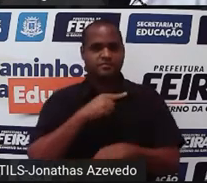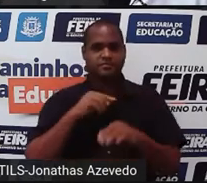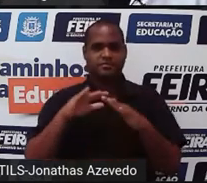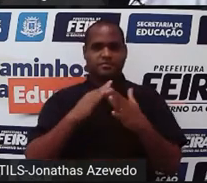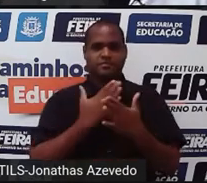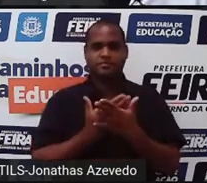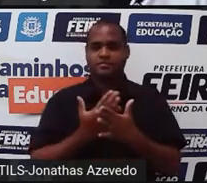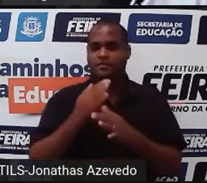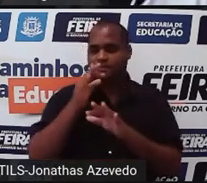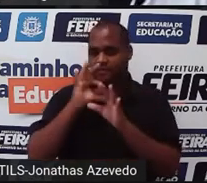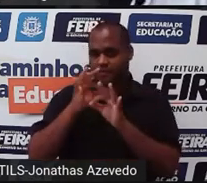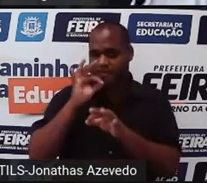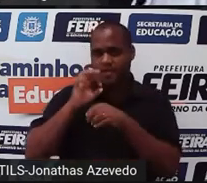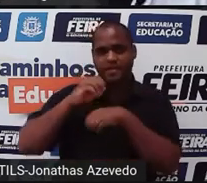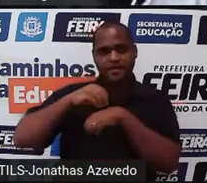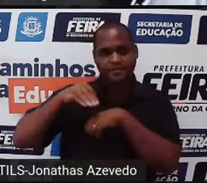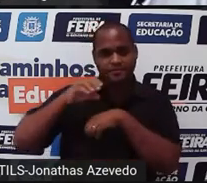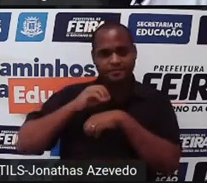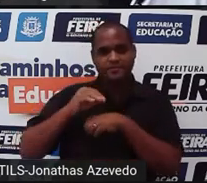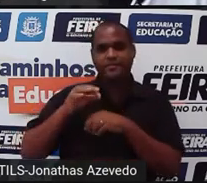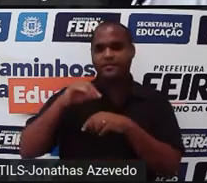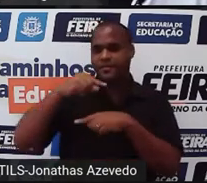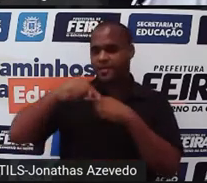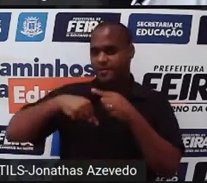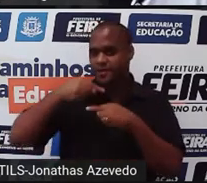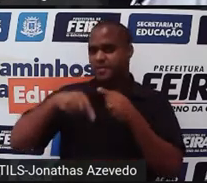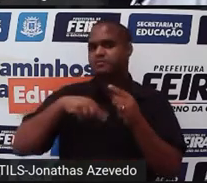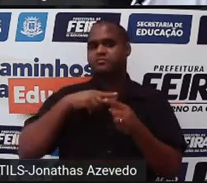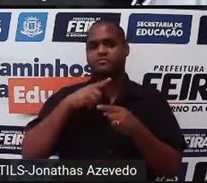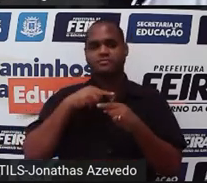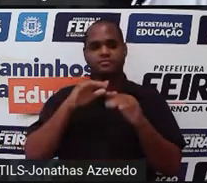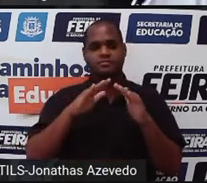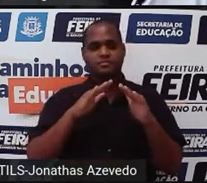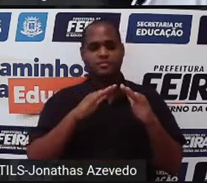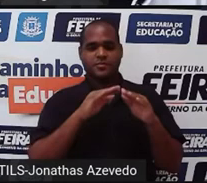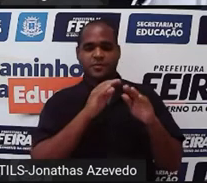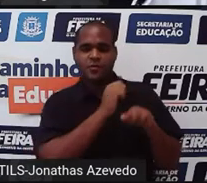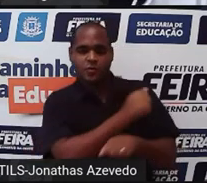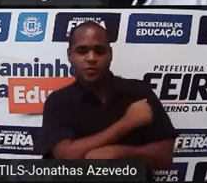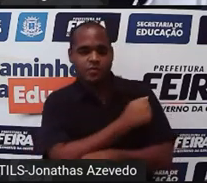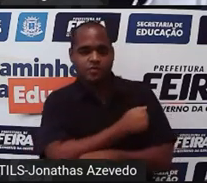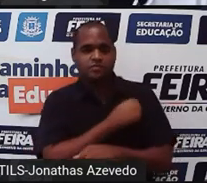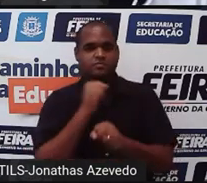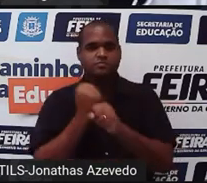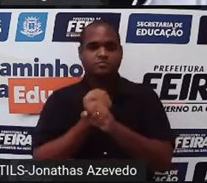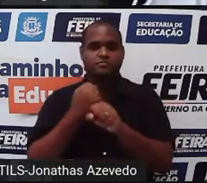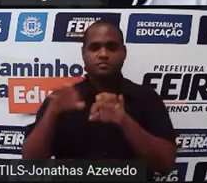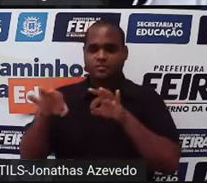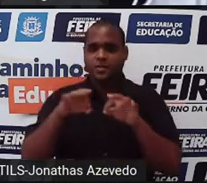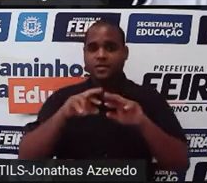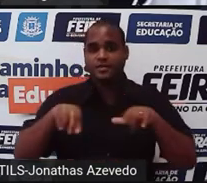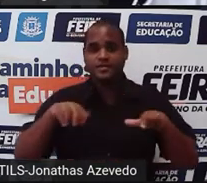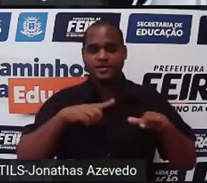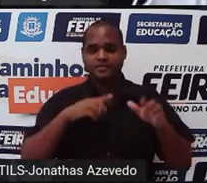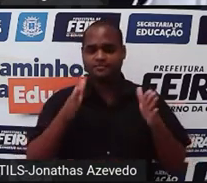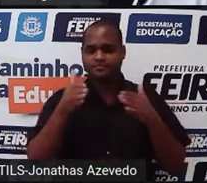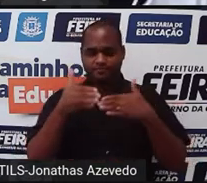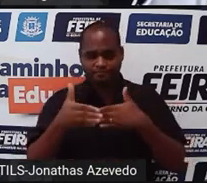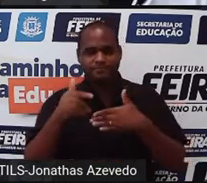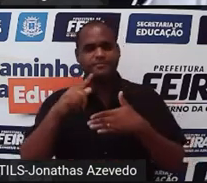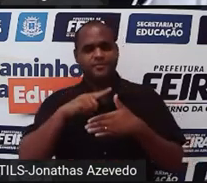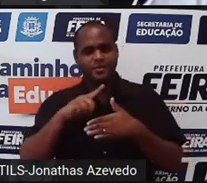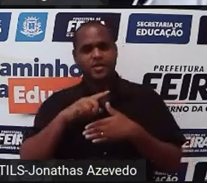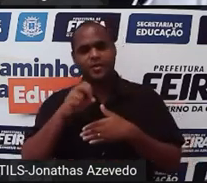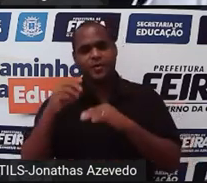de escola levou canudos e barbante para que os alunos construíssem representações de cubos e pirâmides de base quadrada.